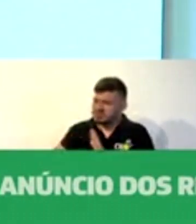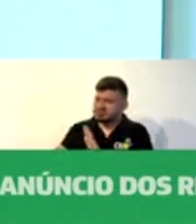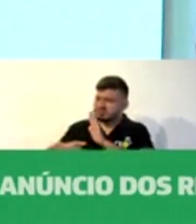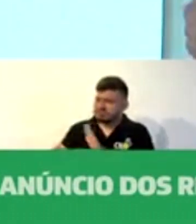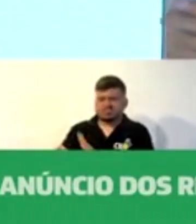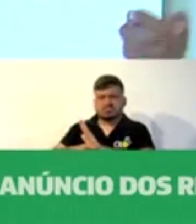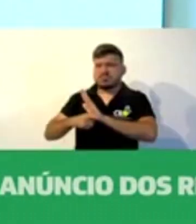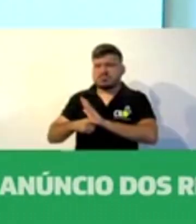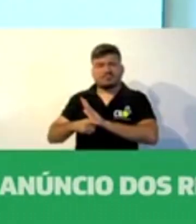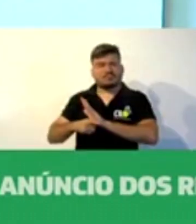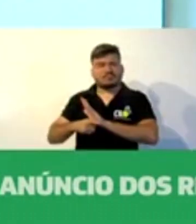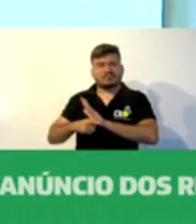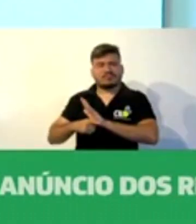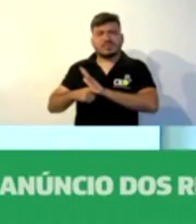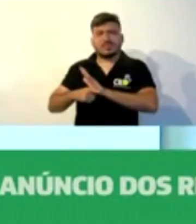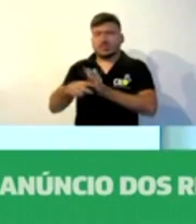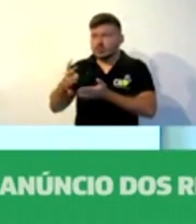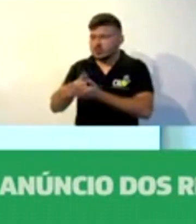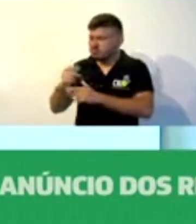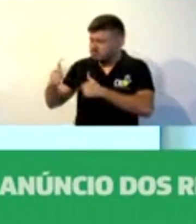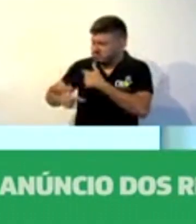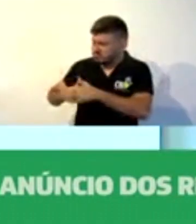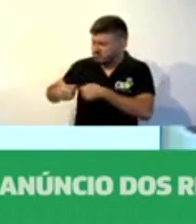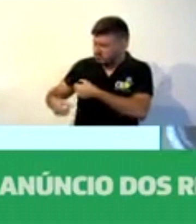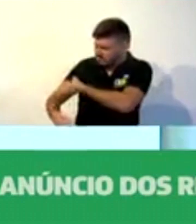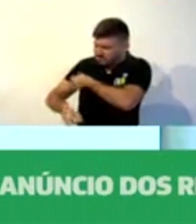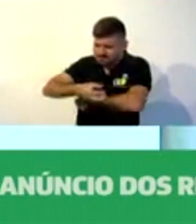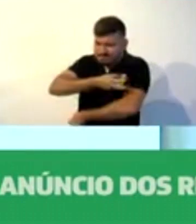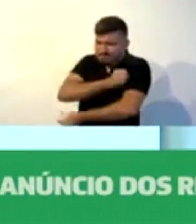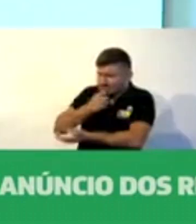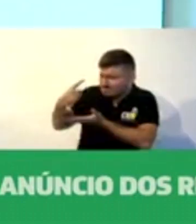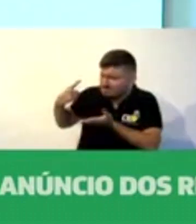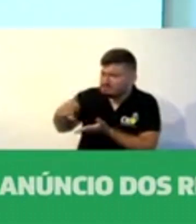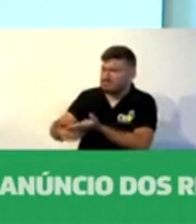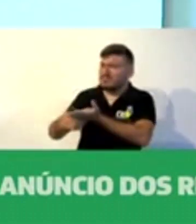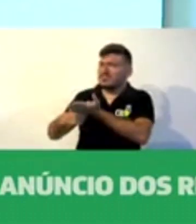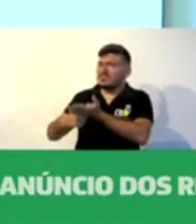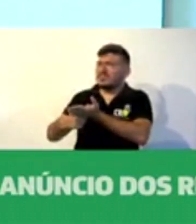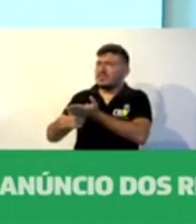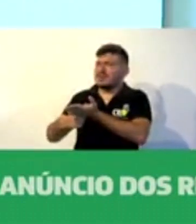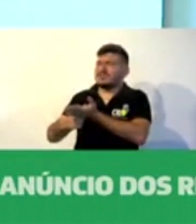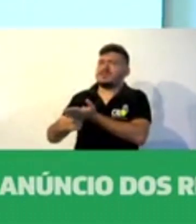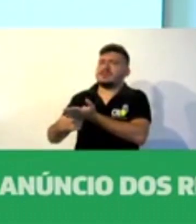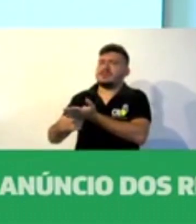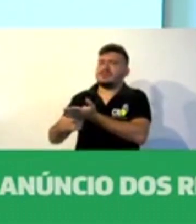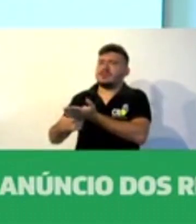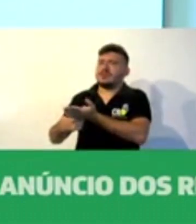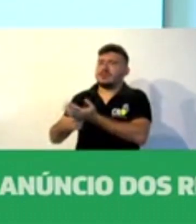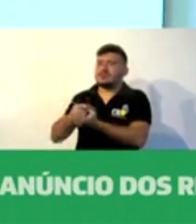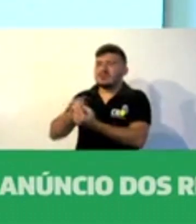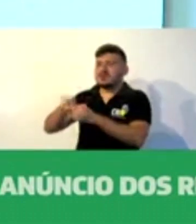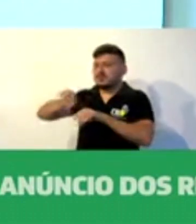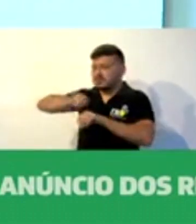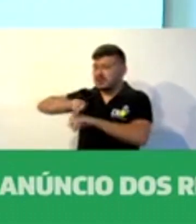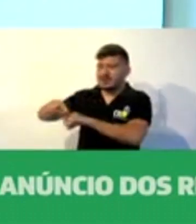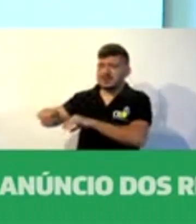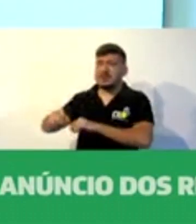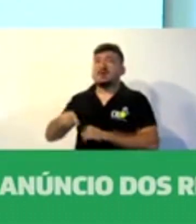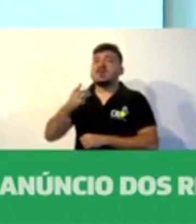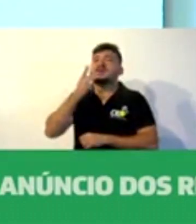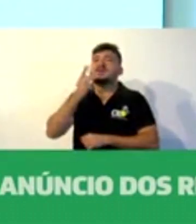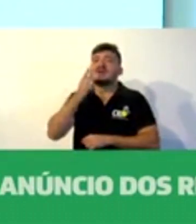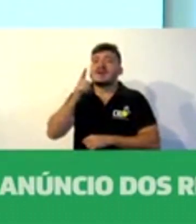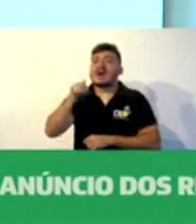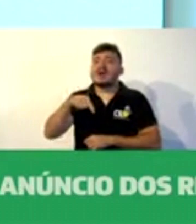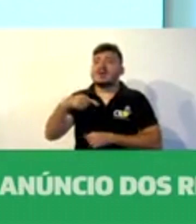continuam contribuindo nesse grande pacto meritocrático. O Ceará hoje virou uma política pública